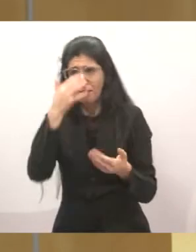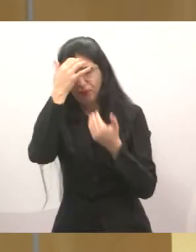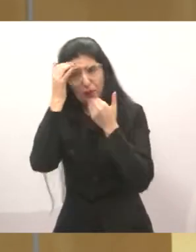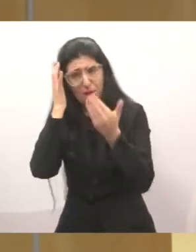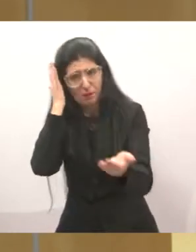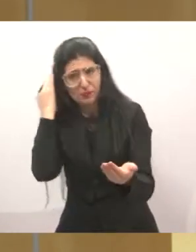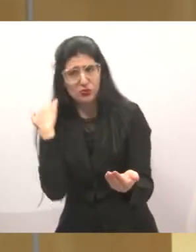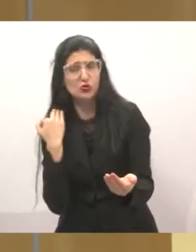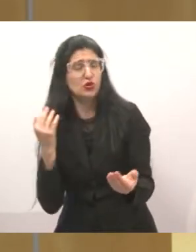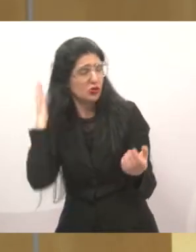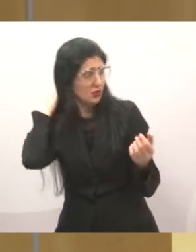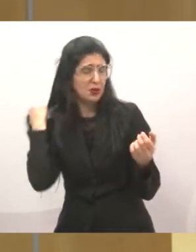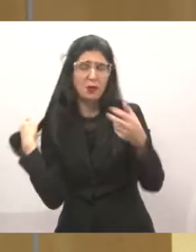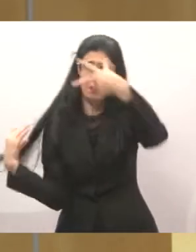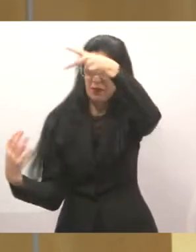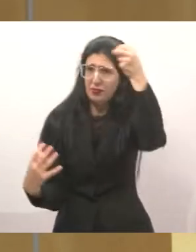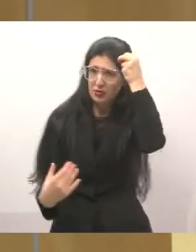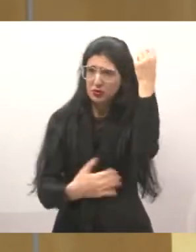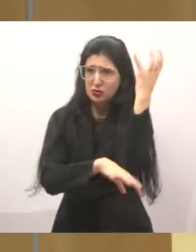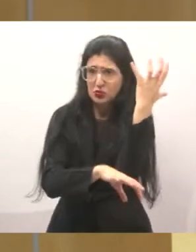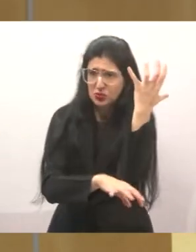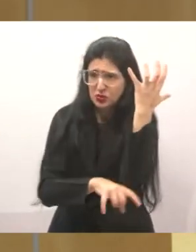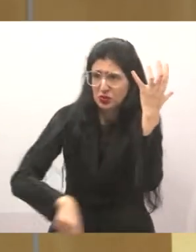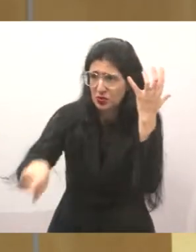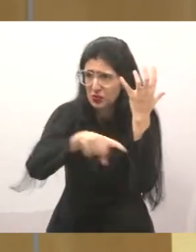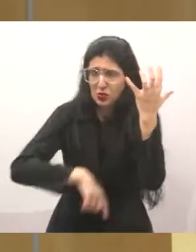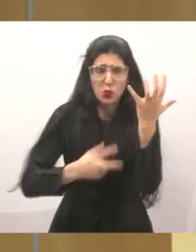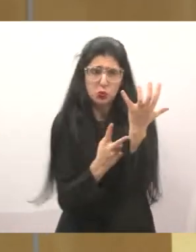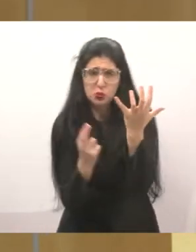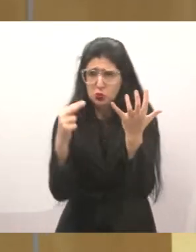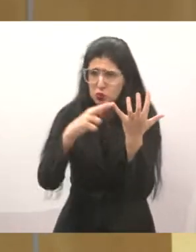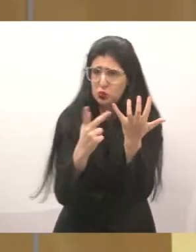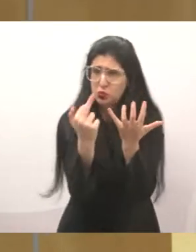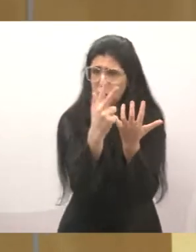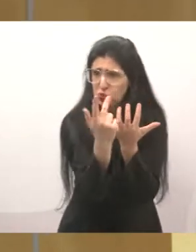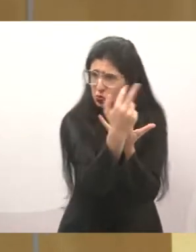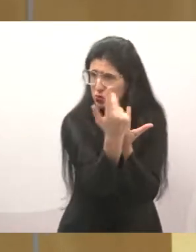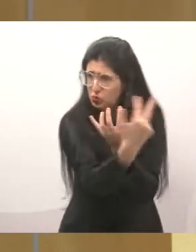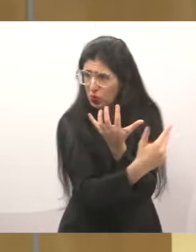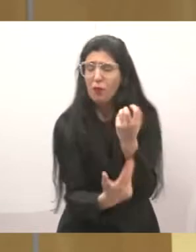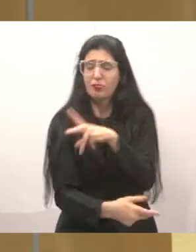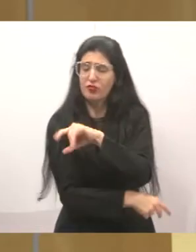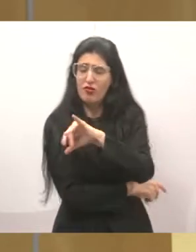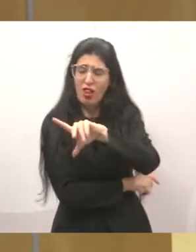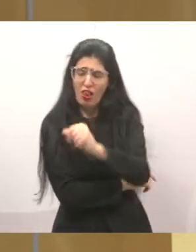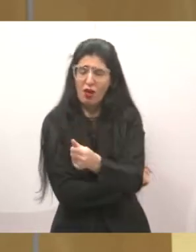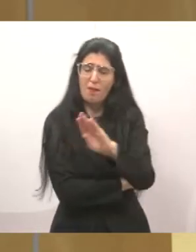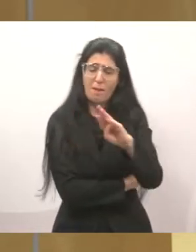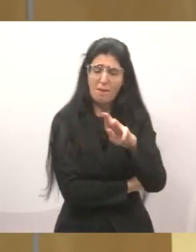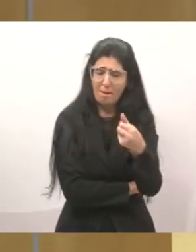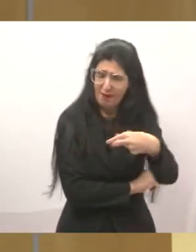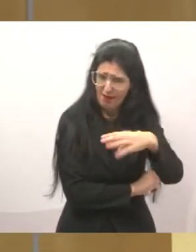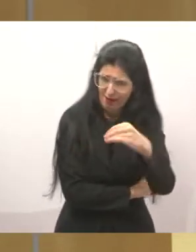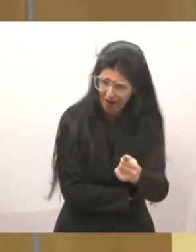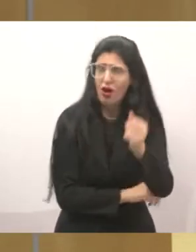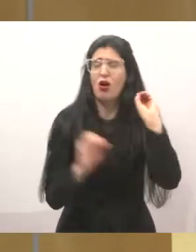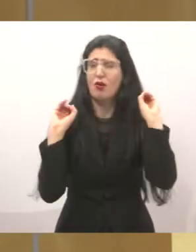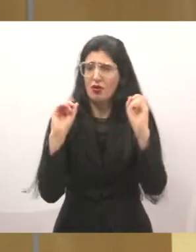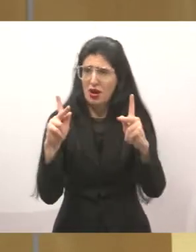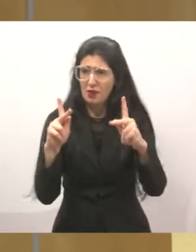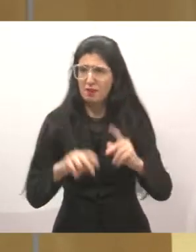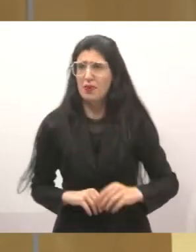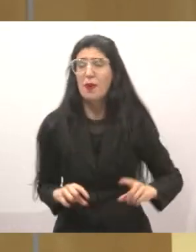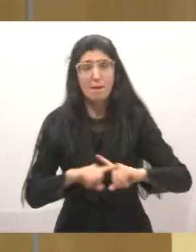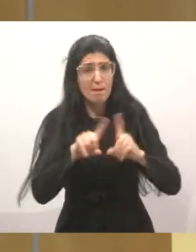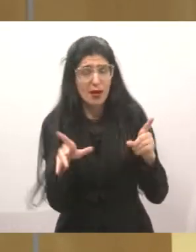um pedido para o meio ambiente, né? Cortaram-se as árvores, os galhos de árvore ali no Vila Branca, né? E, na